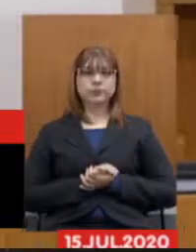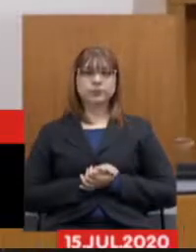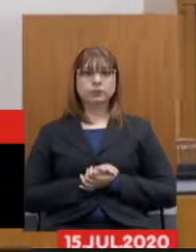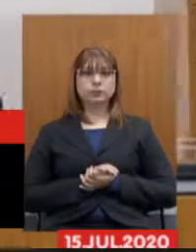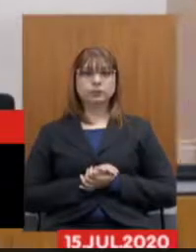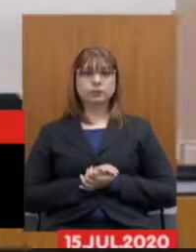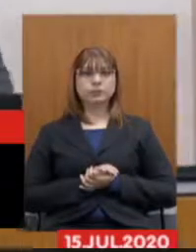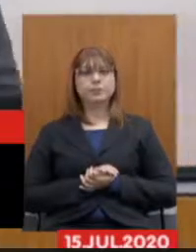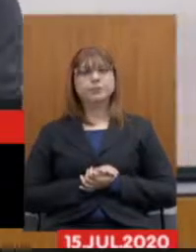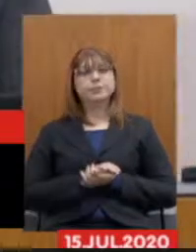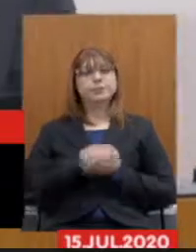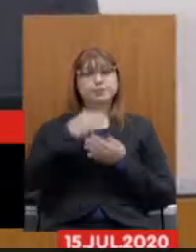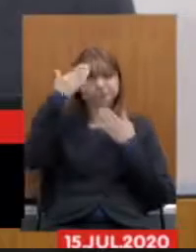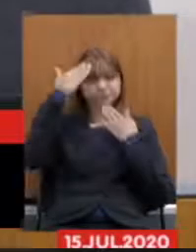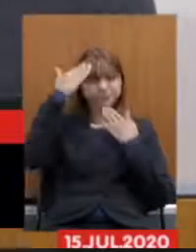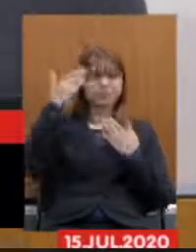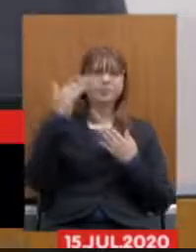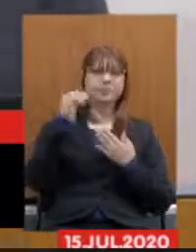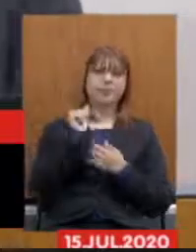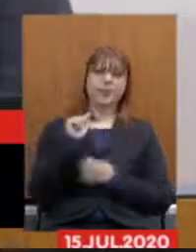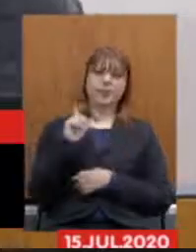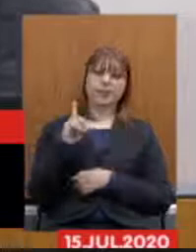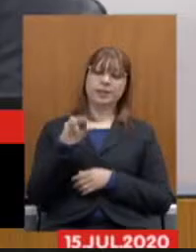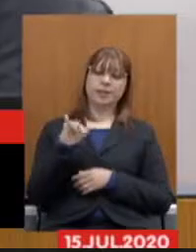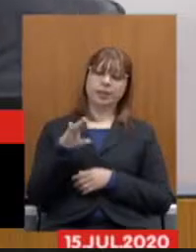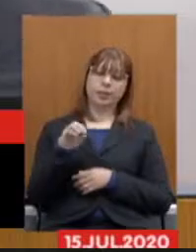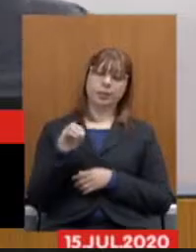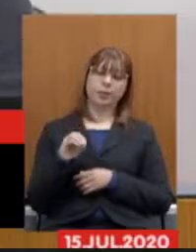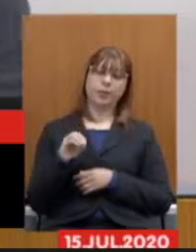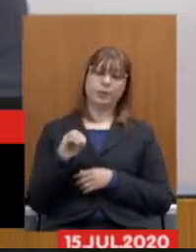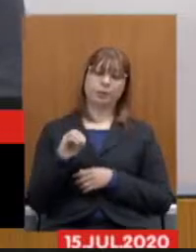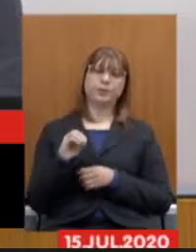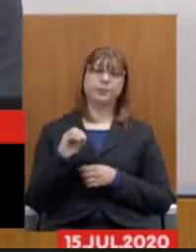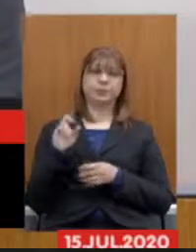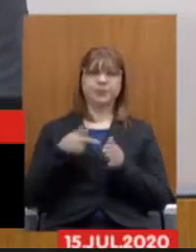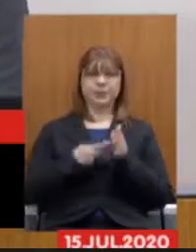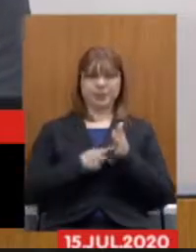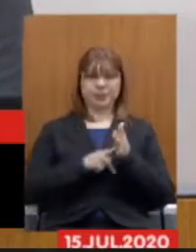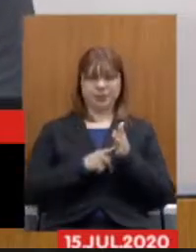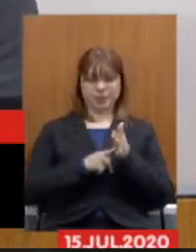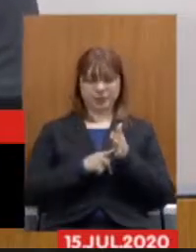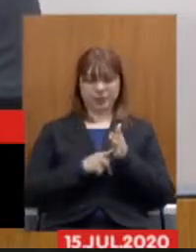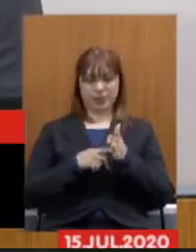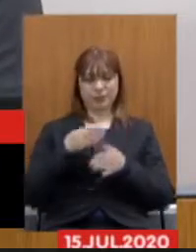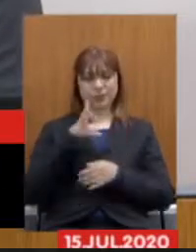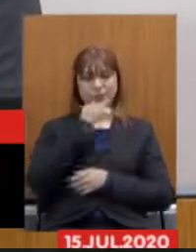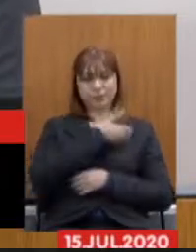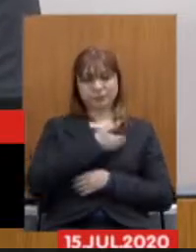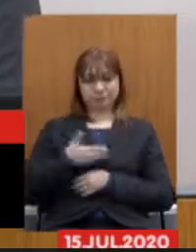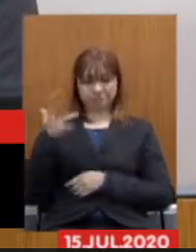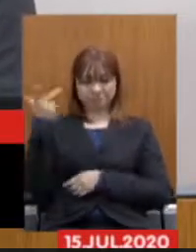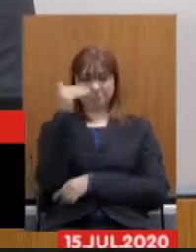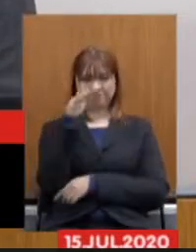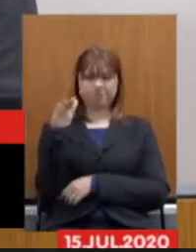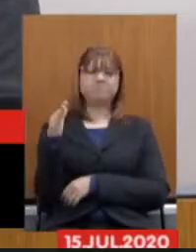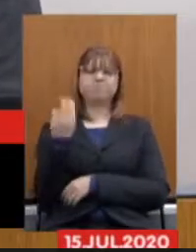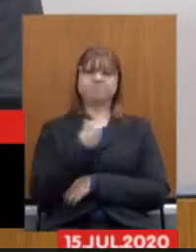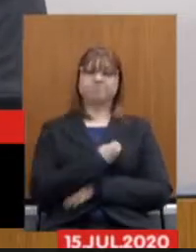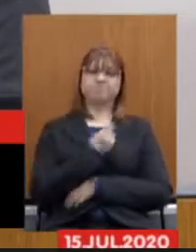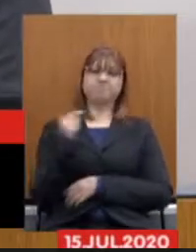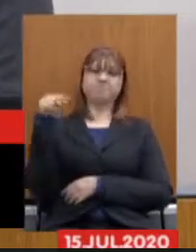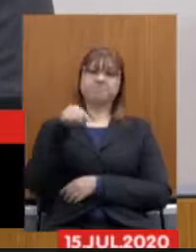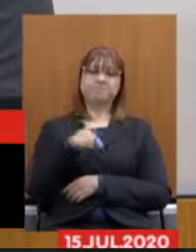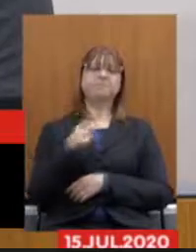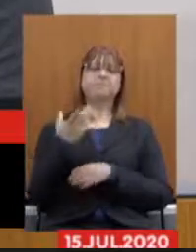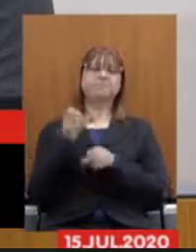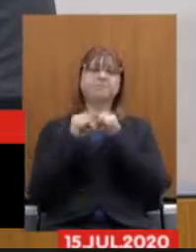agradecemos ao senhor Adriano Tostes do sindicato servidores públicos do meio ambiente do estado de Minas Gerais pela disponibilidade em participar desse